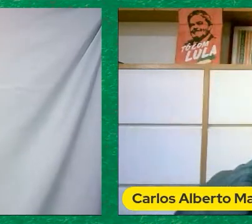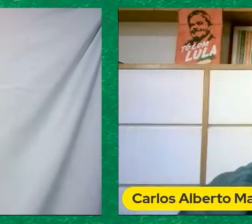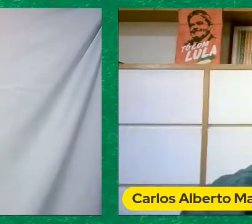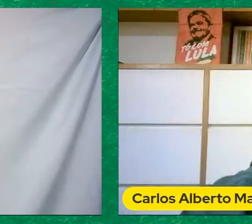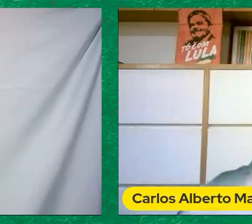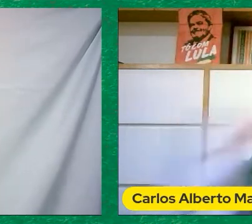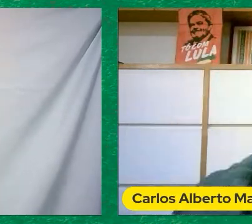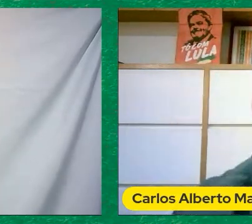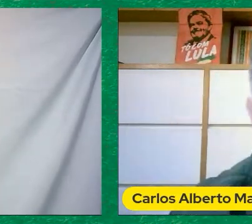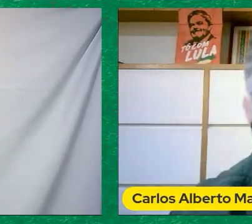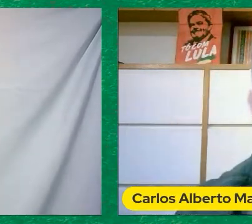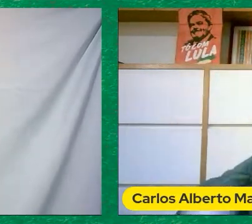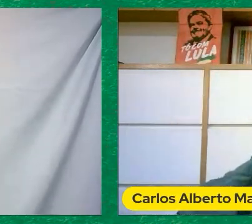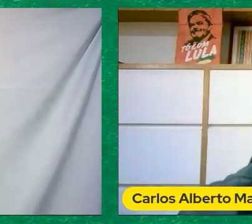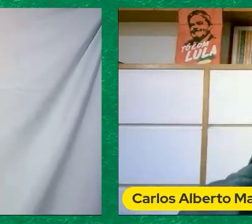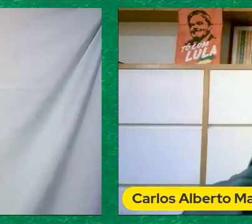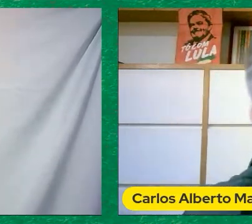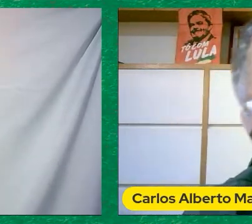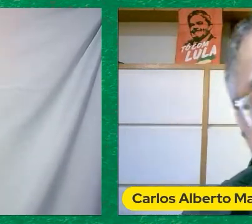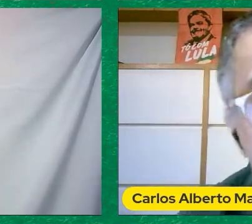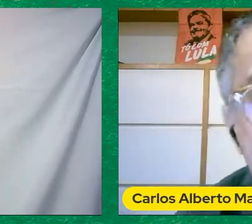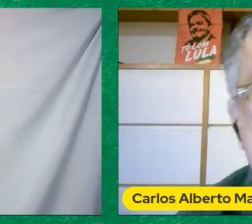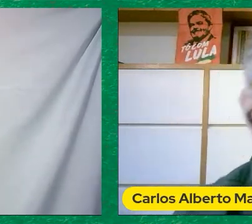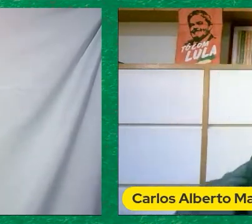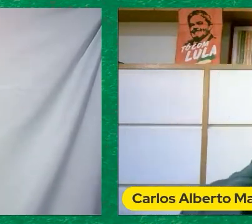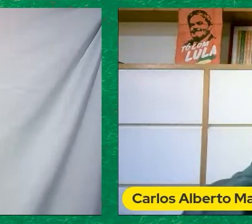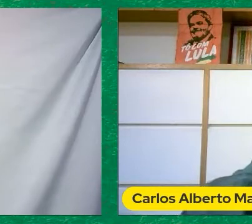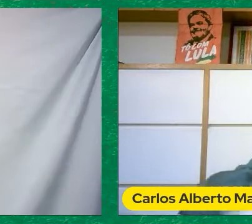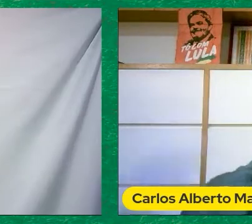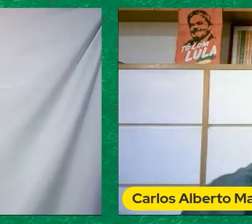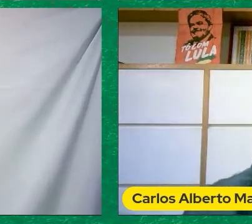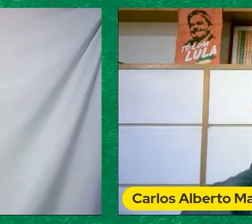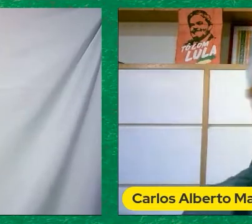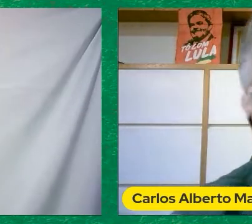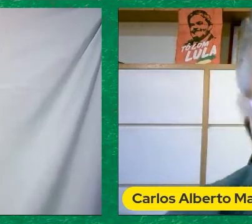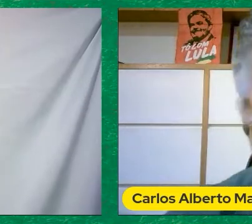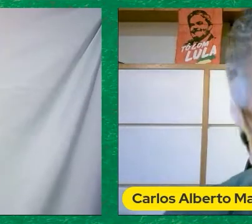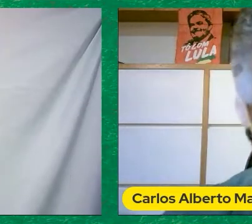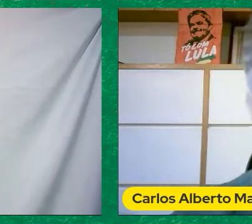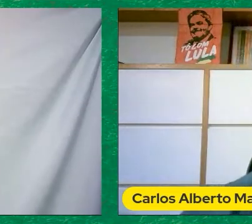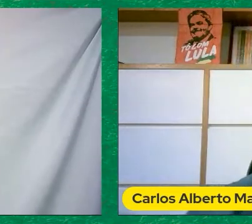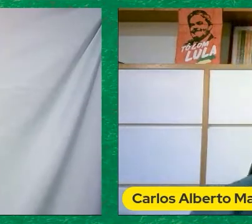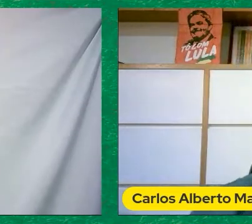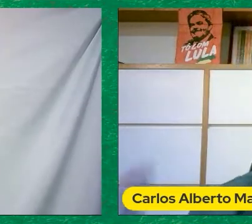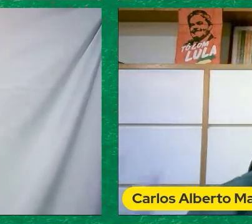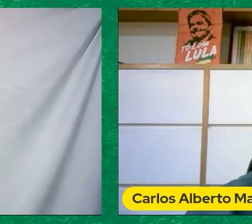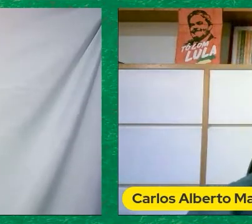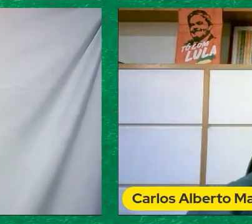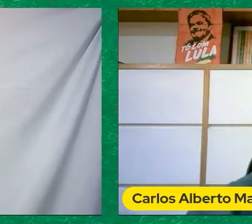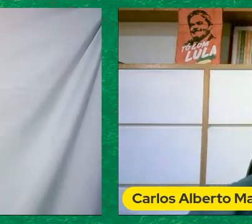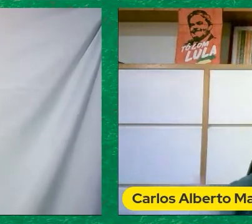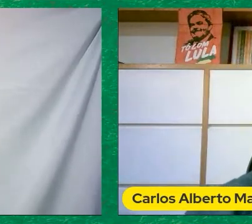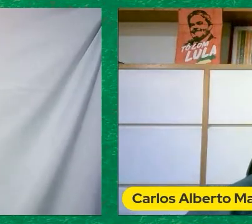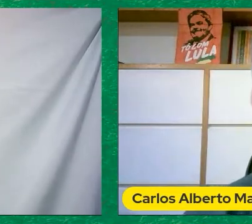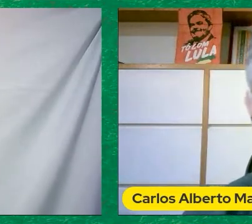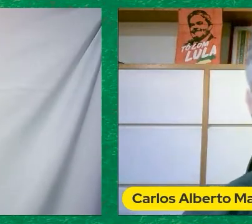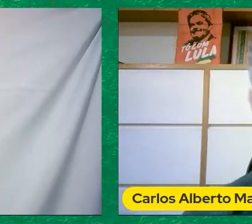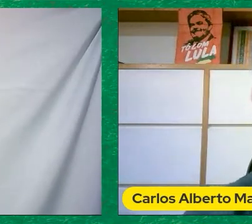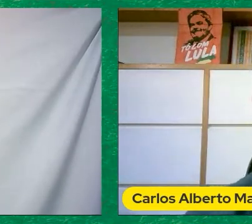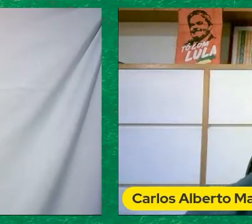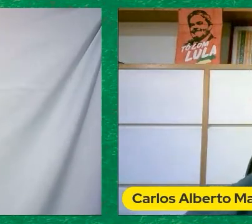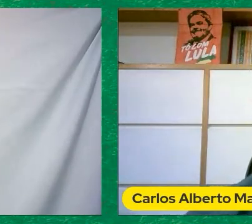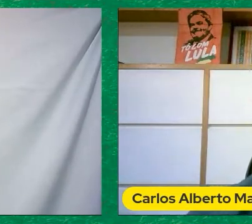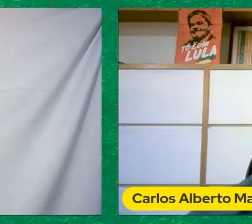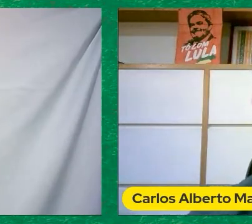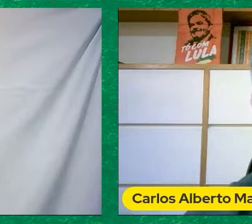sexo E filma Ou você finge E aí não dá tesão Entendeu? Então o futebol encenado Realmente não